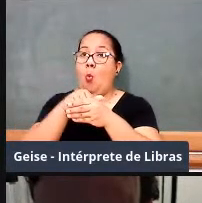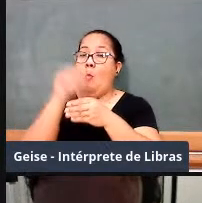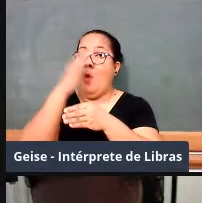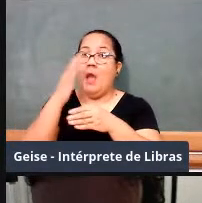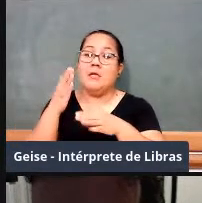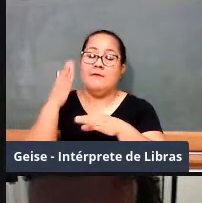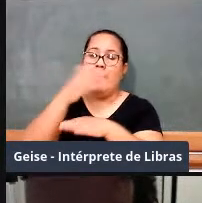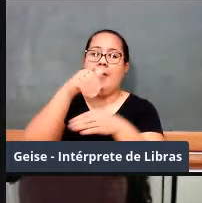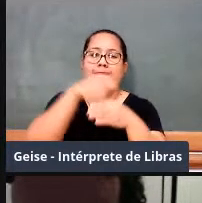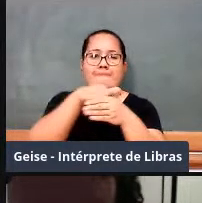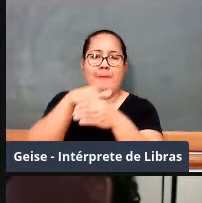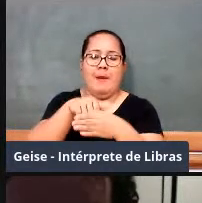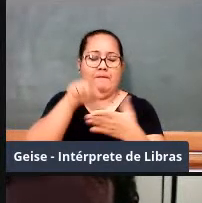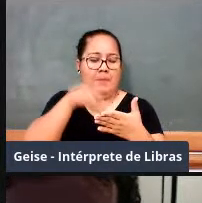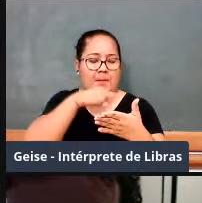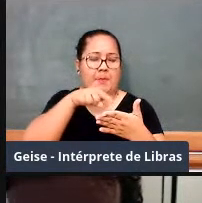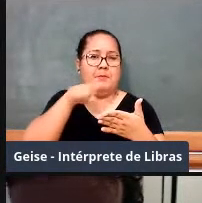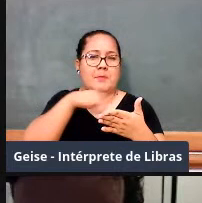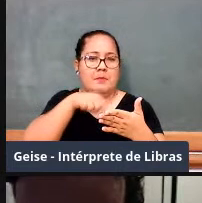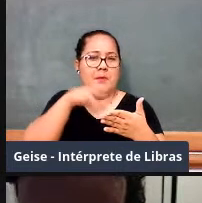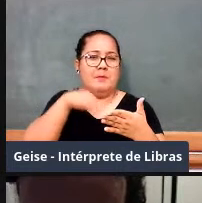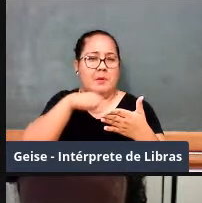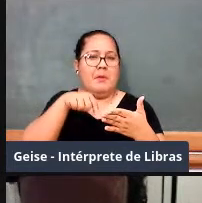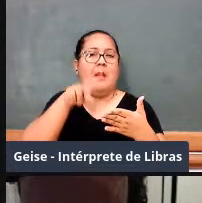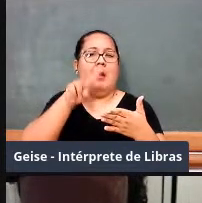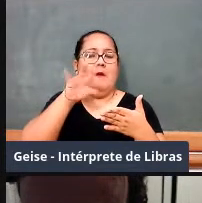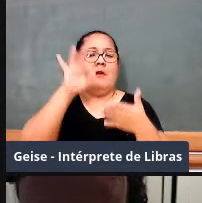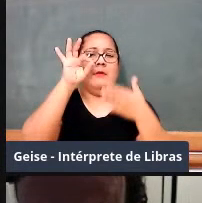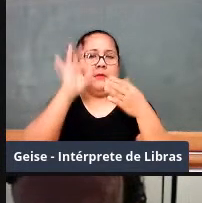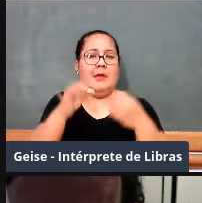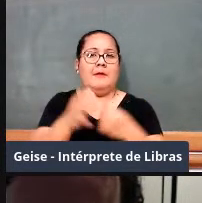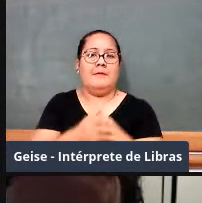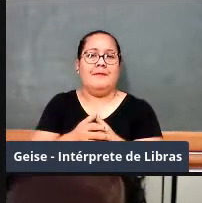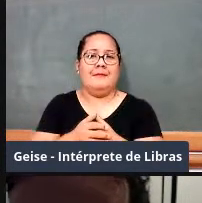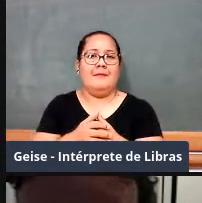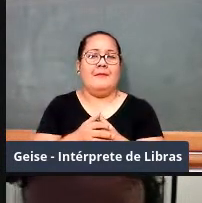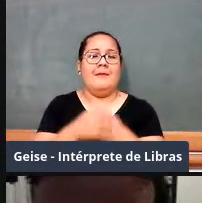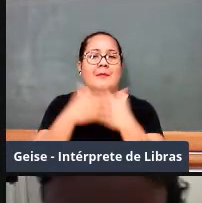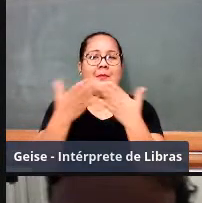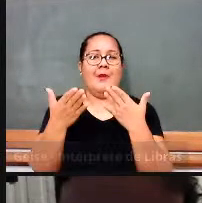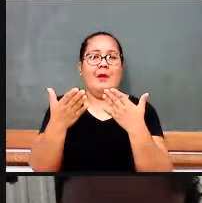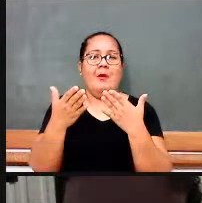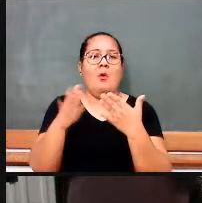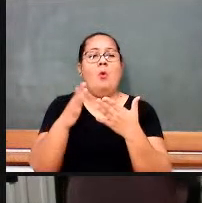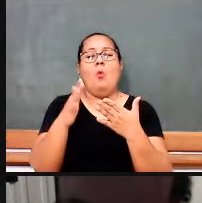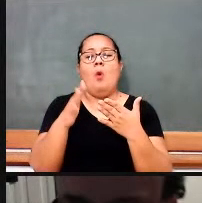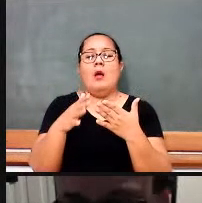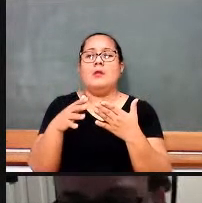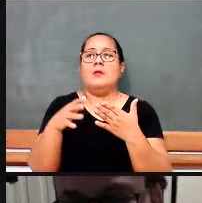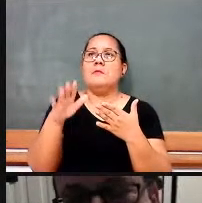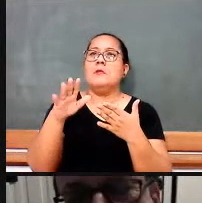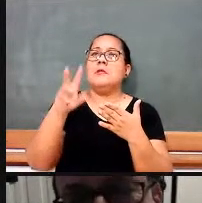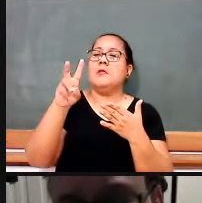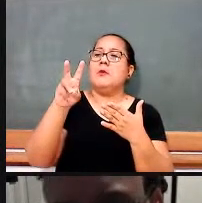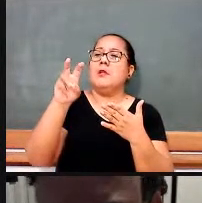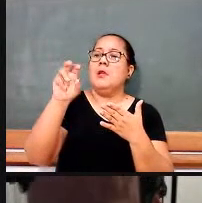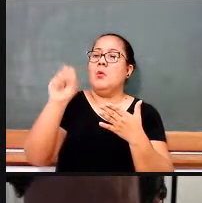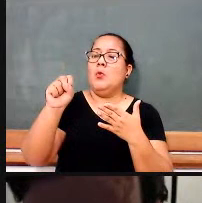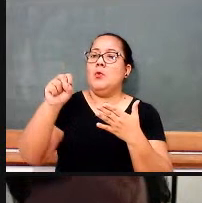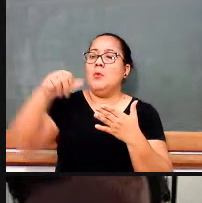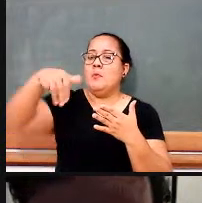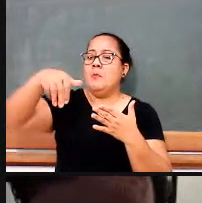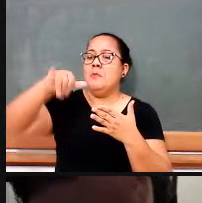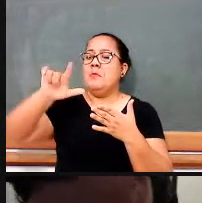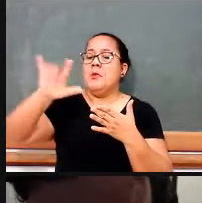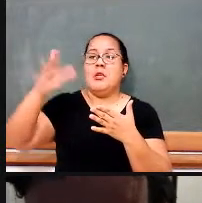Então, naquela altura, nós éramos 58 milhões de brasileiros que